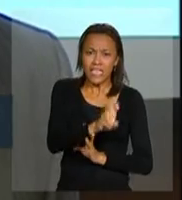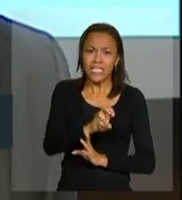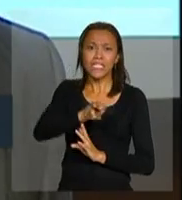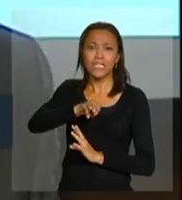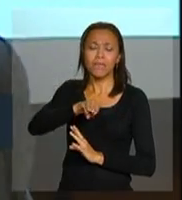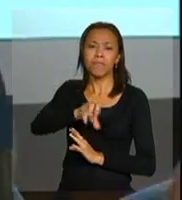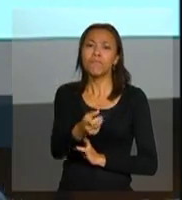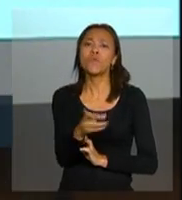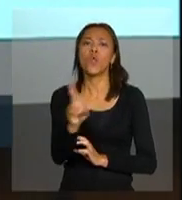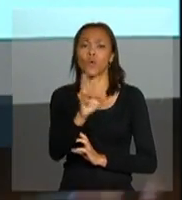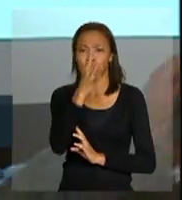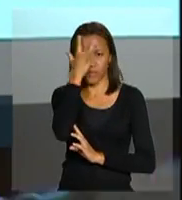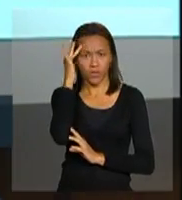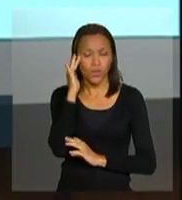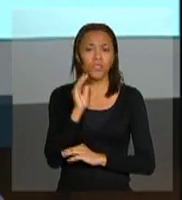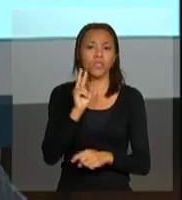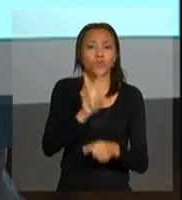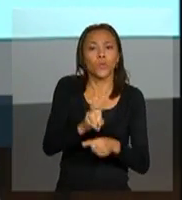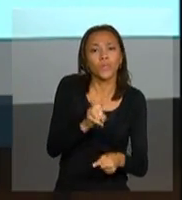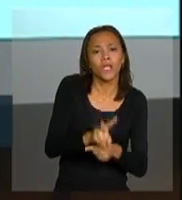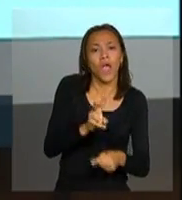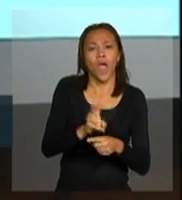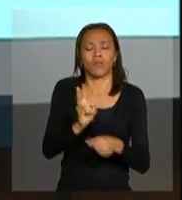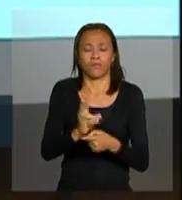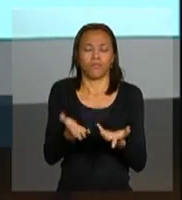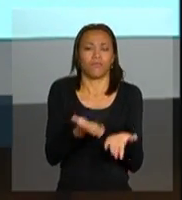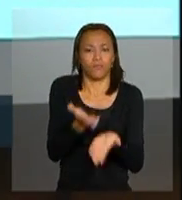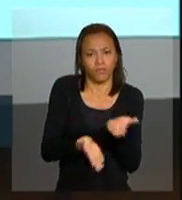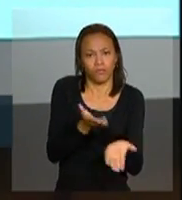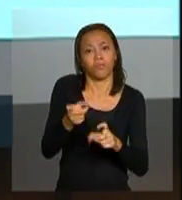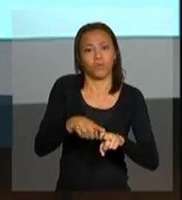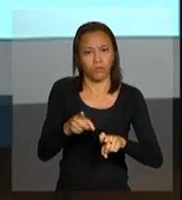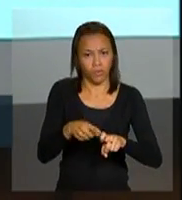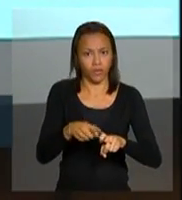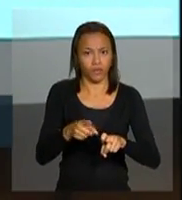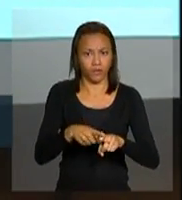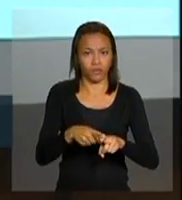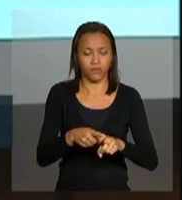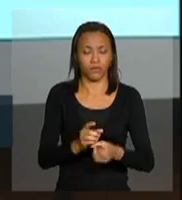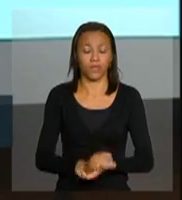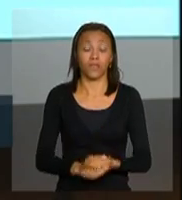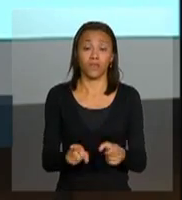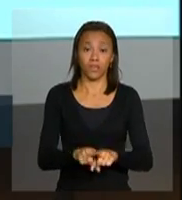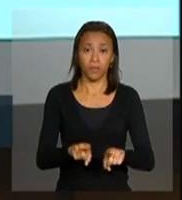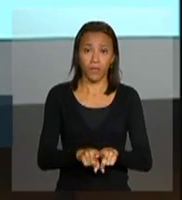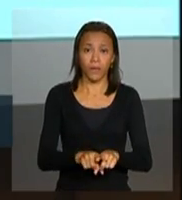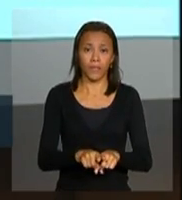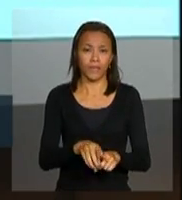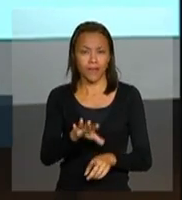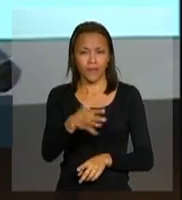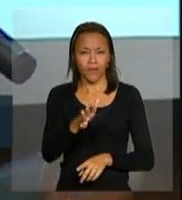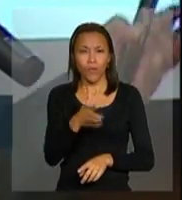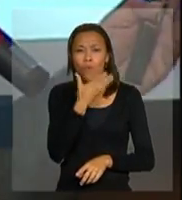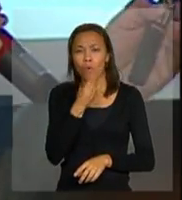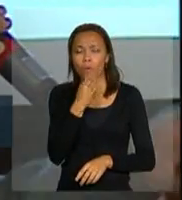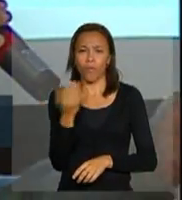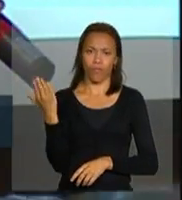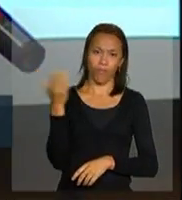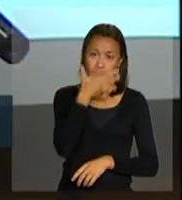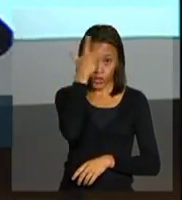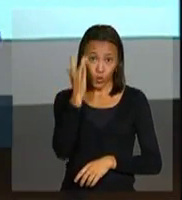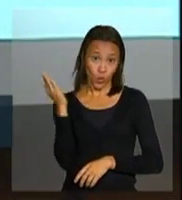tratamento. Eu até comentei com o ministro, esse paciente estará vindo de Genebra para